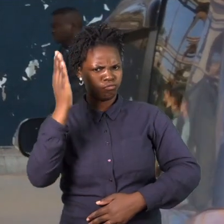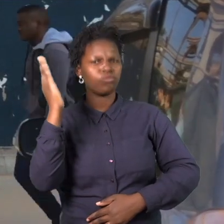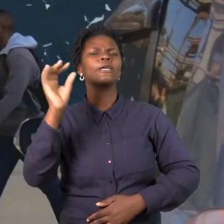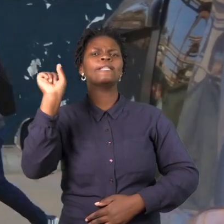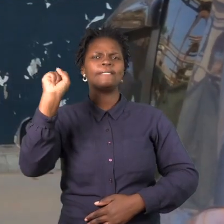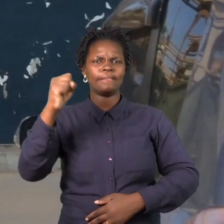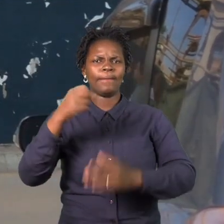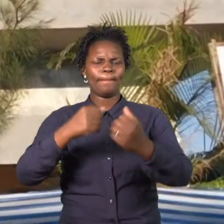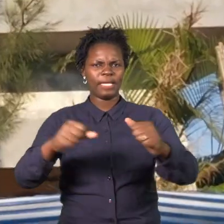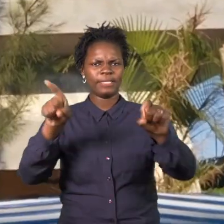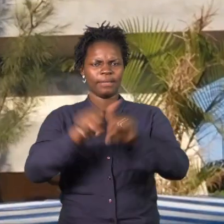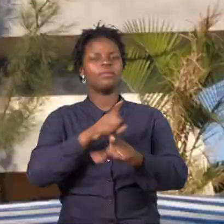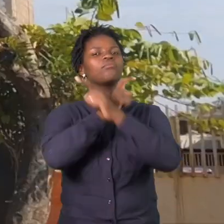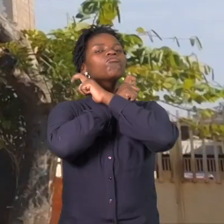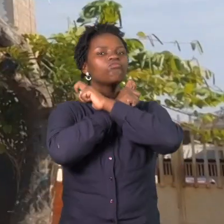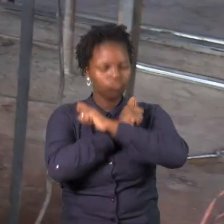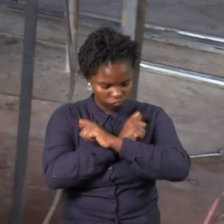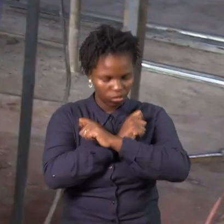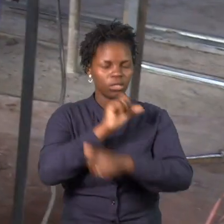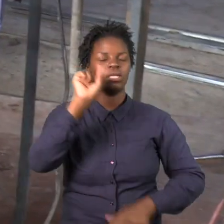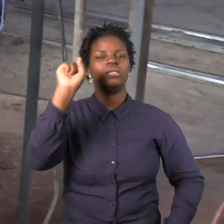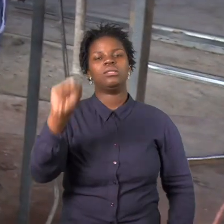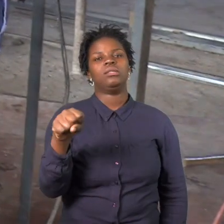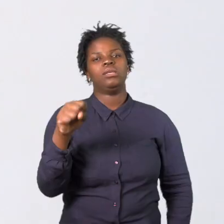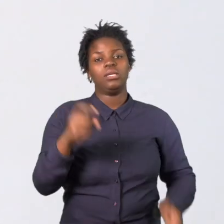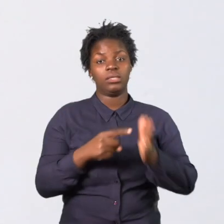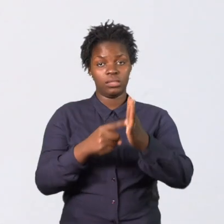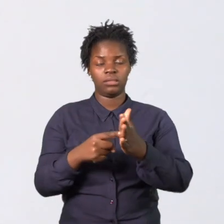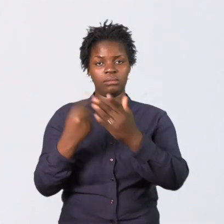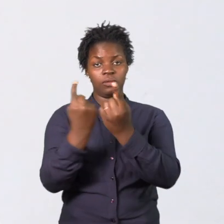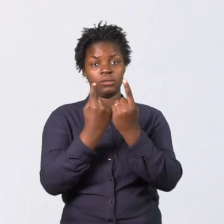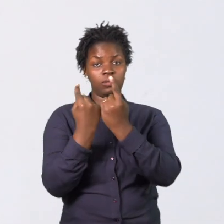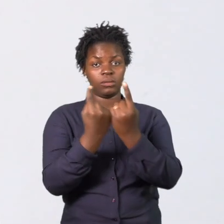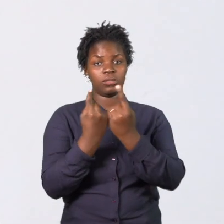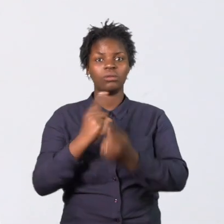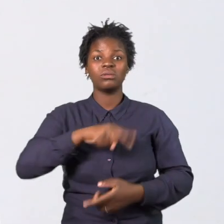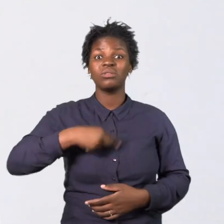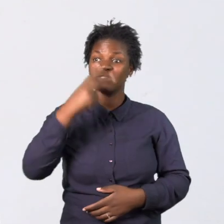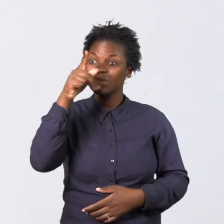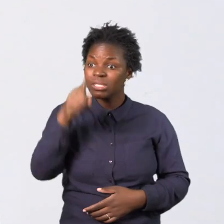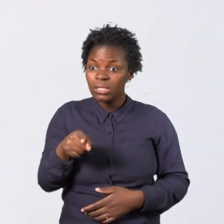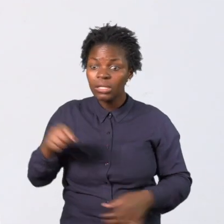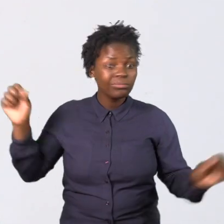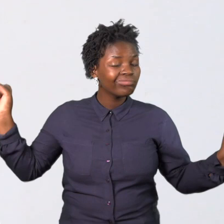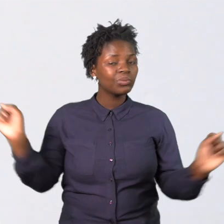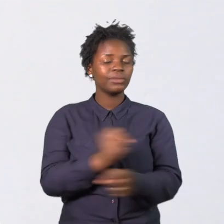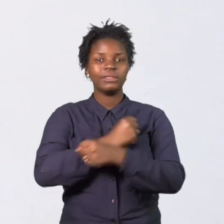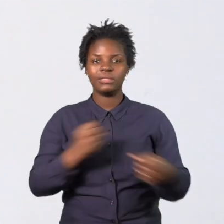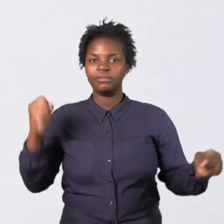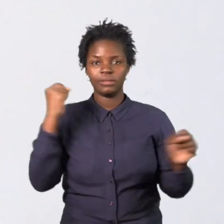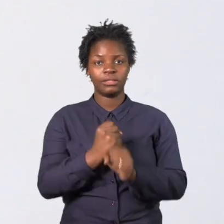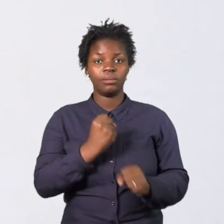estabelece o número 2 do artigo 216 da Lei do Trabalho. De acordo com a Lei do Trabalho, a